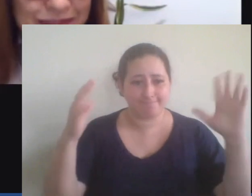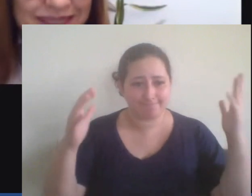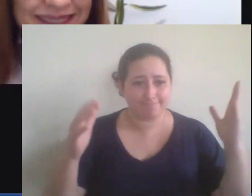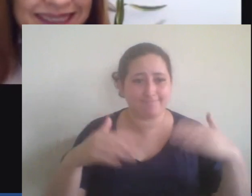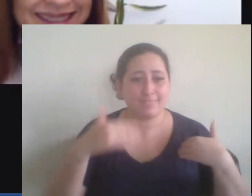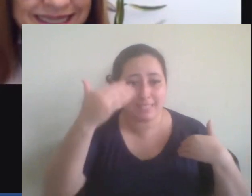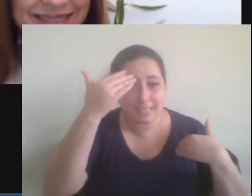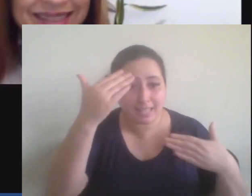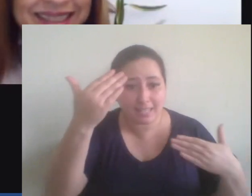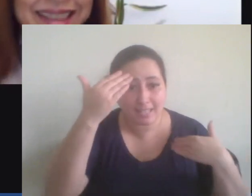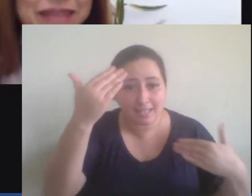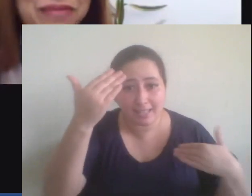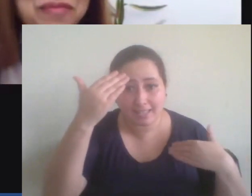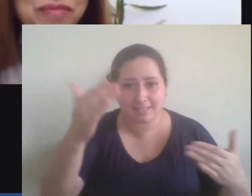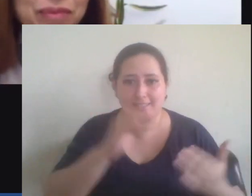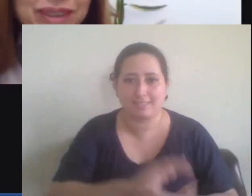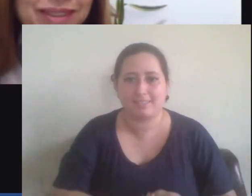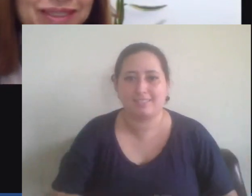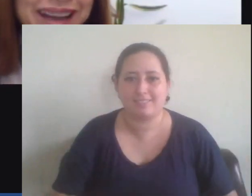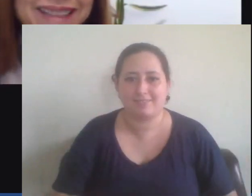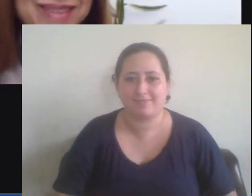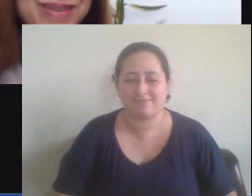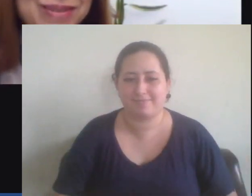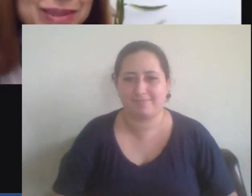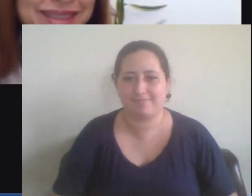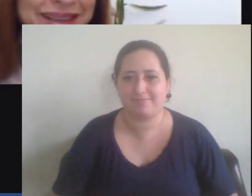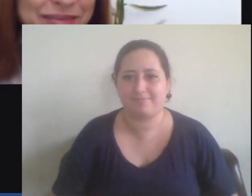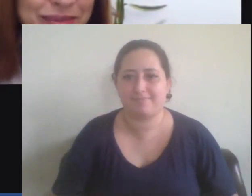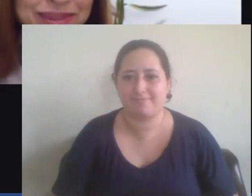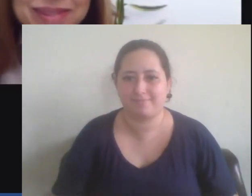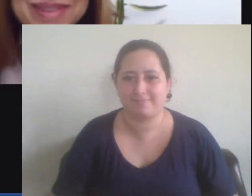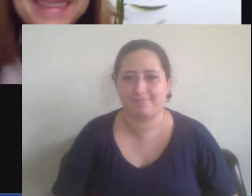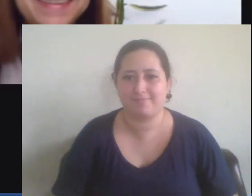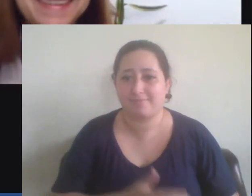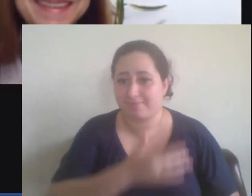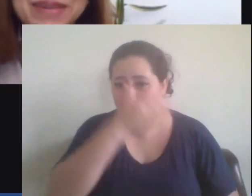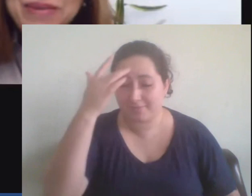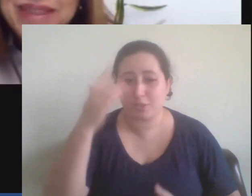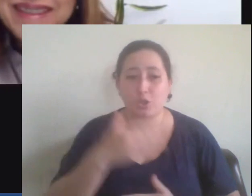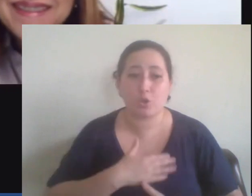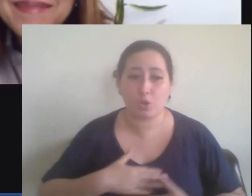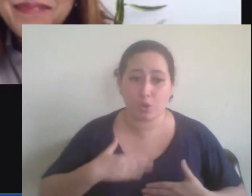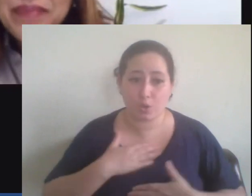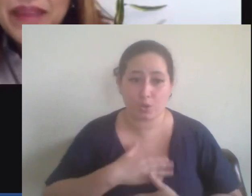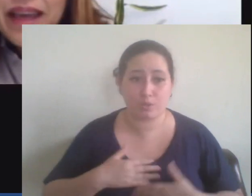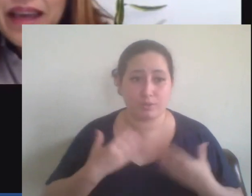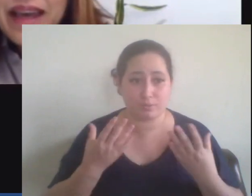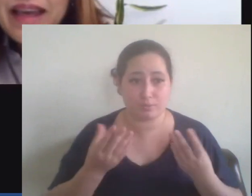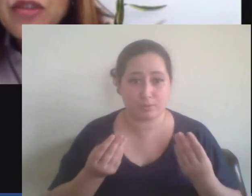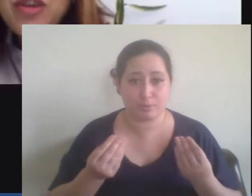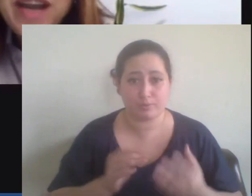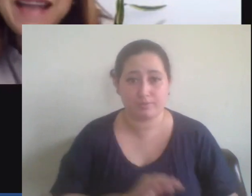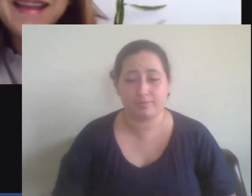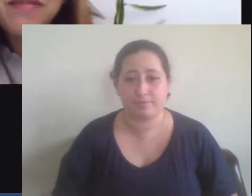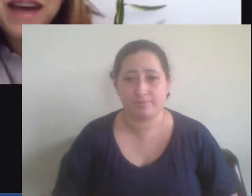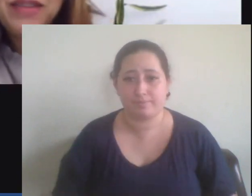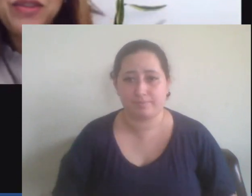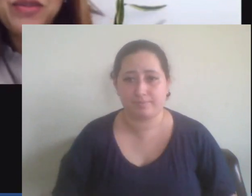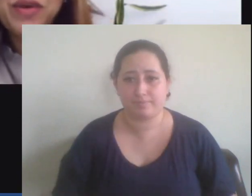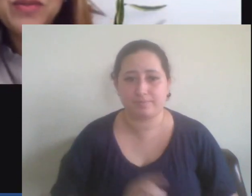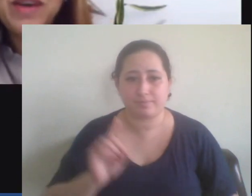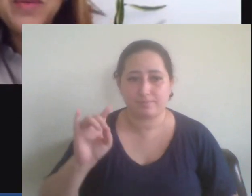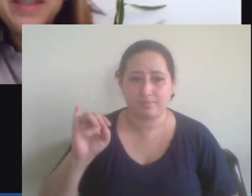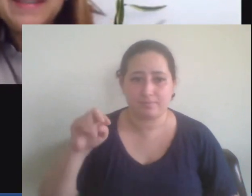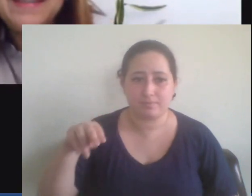sua apresentação foi muito válido todos gostaram muito e todas Dinorata